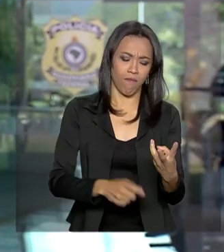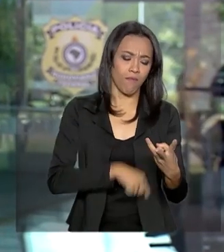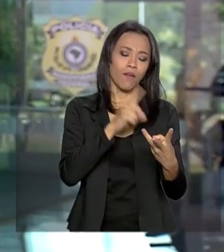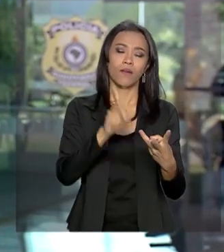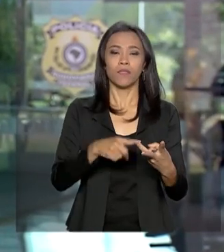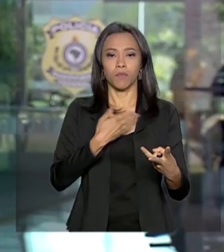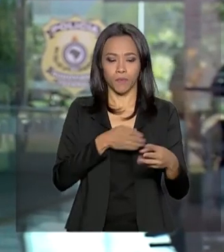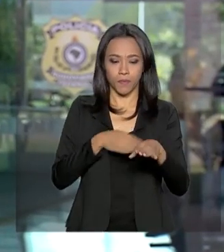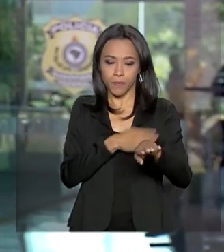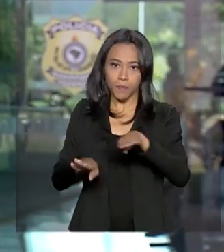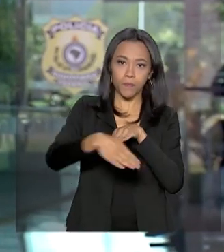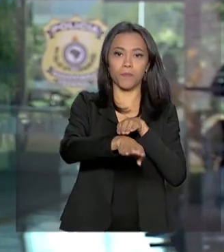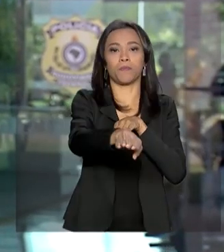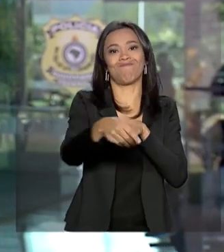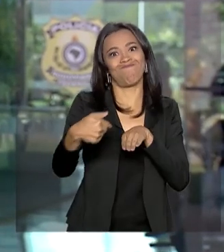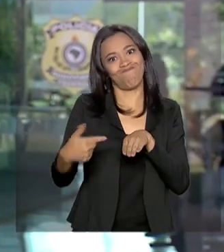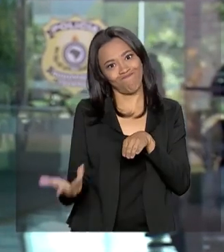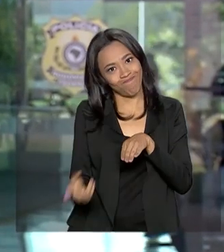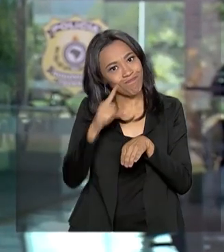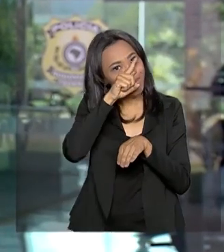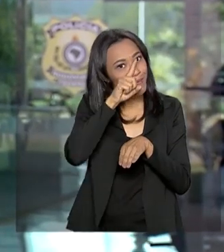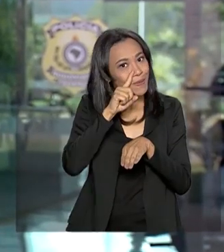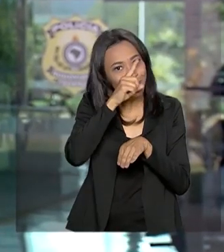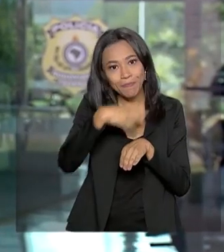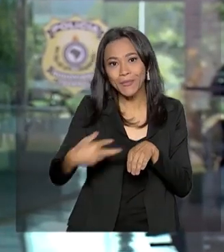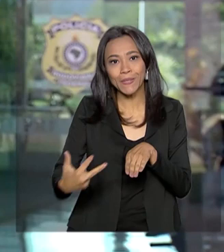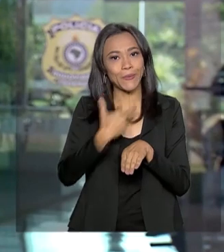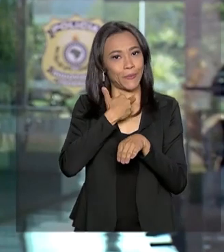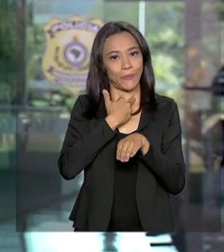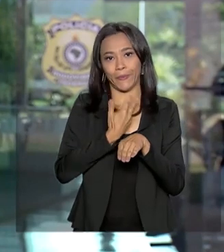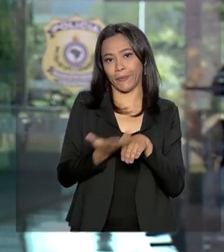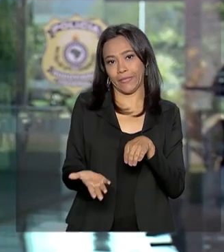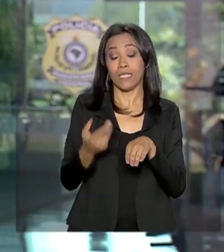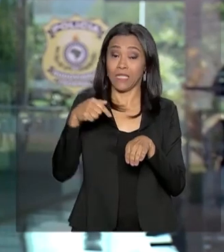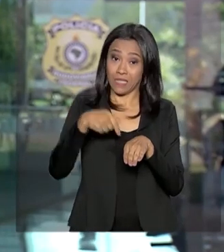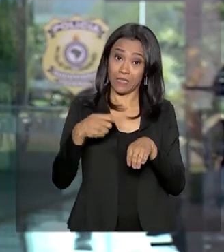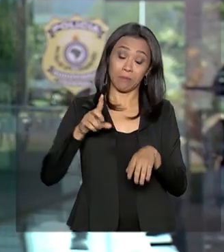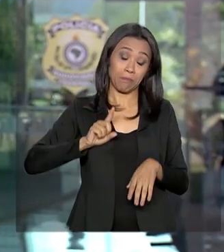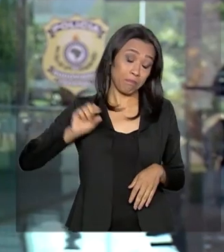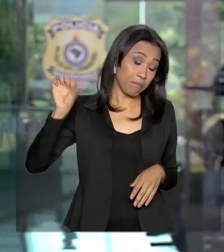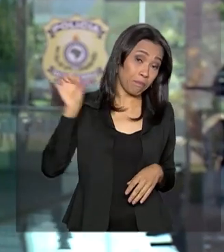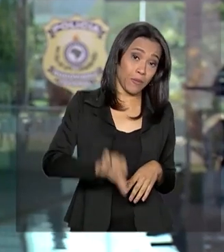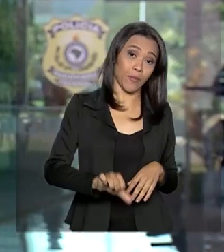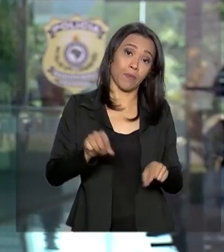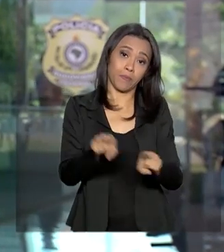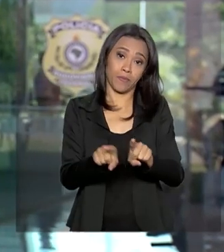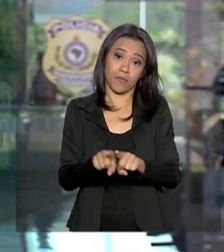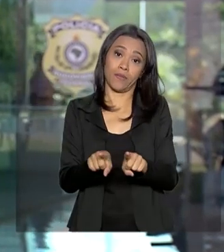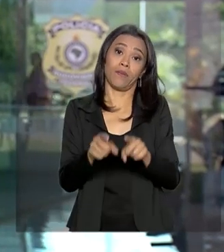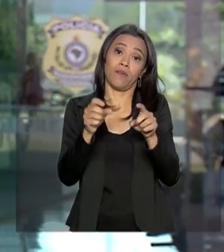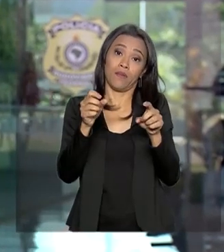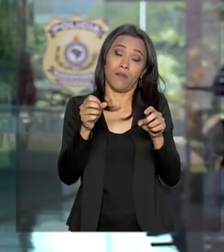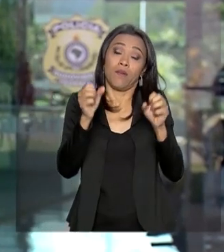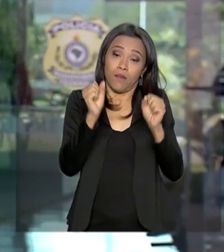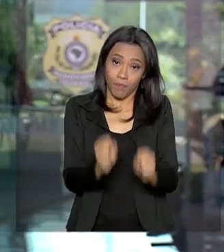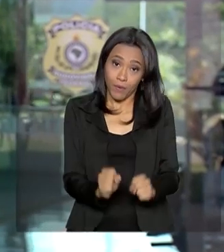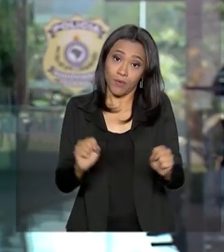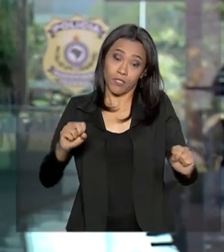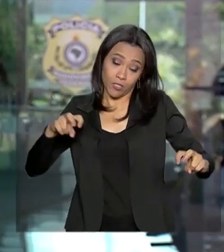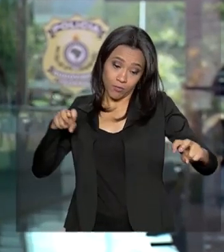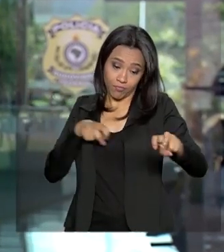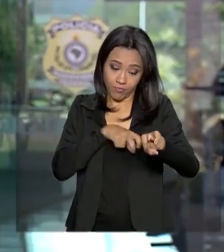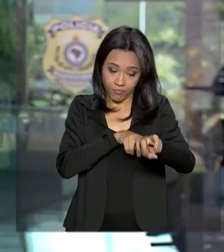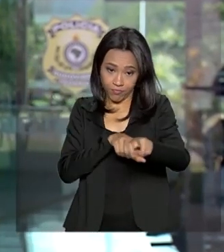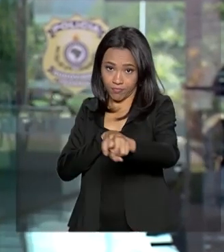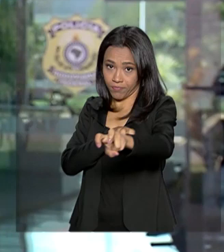ultrapassagens proibidas. E essa, ela tem um agravante porque ela, normalmente, pode resultar em uma colisão